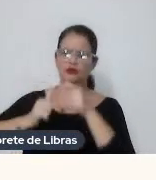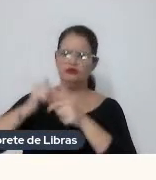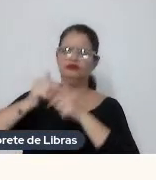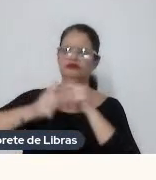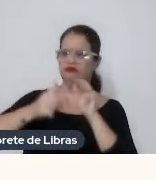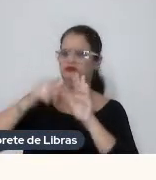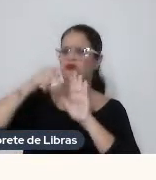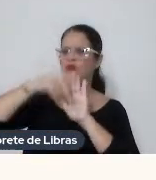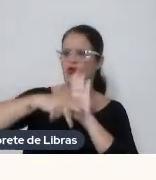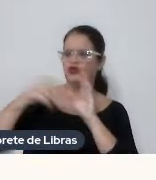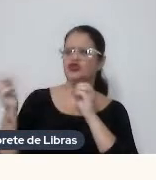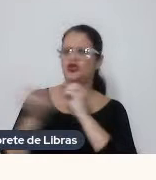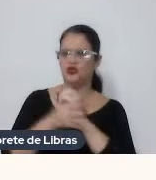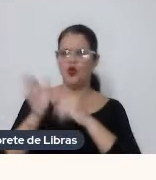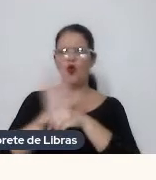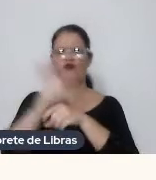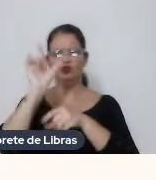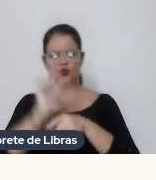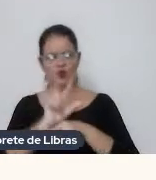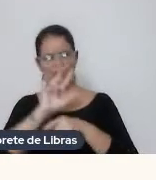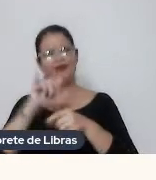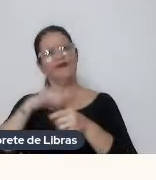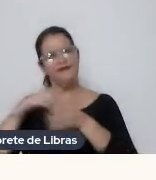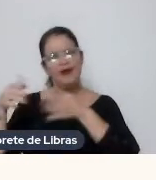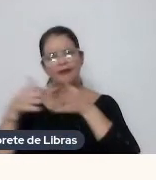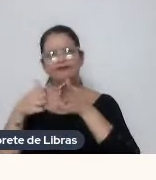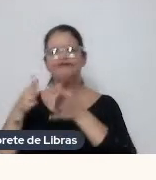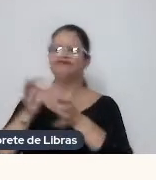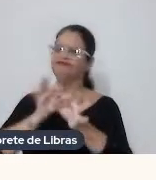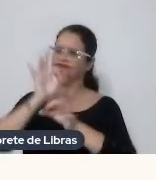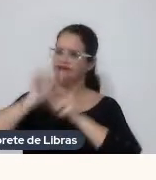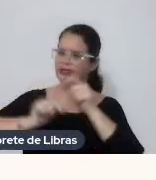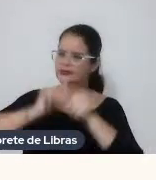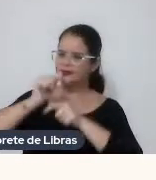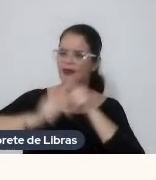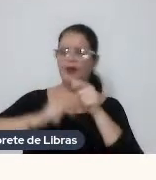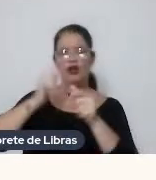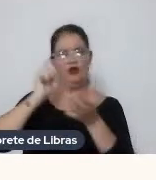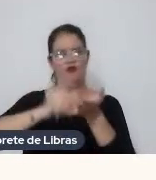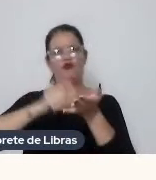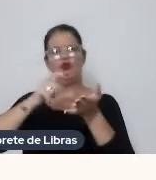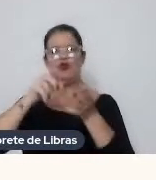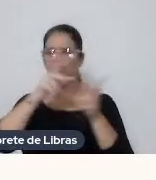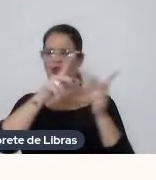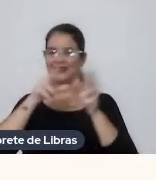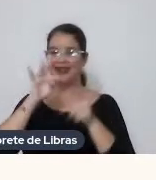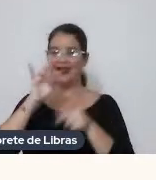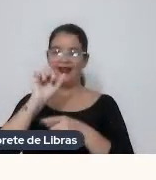curta Agora Que também Vai meio Por essa linha Né Então vou dar um play Aqui num trailer Rapidinho